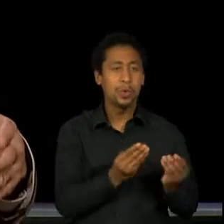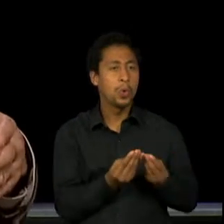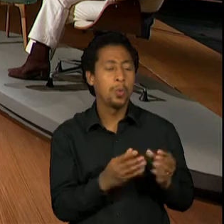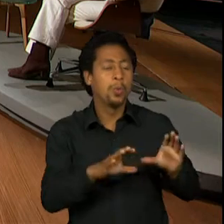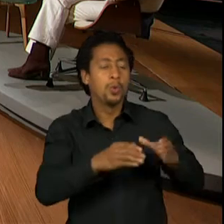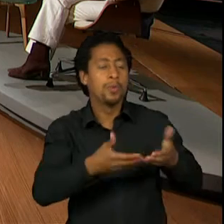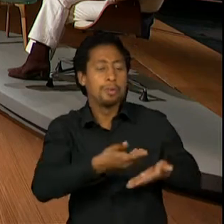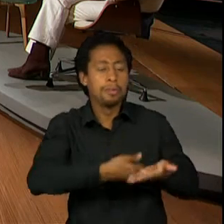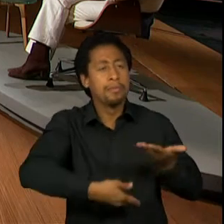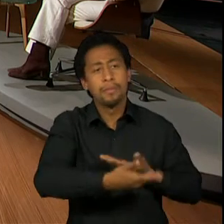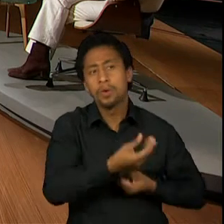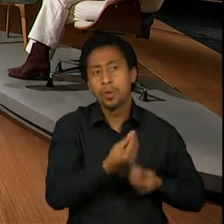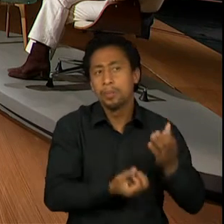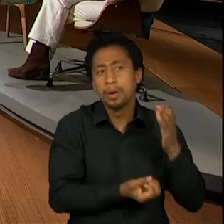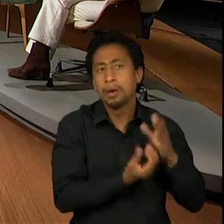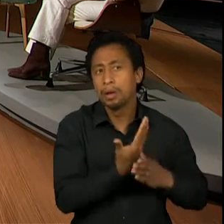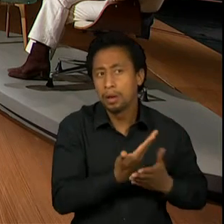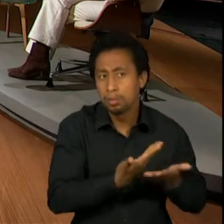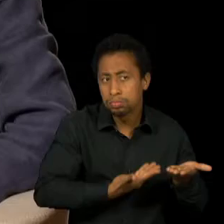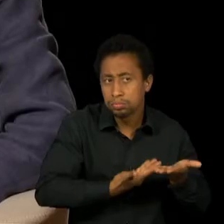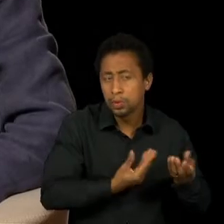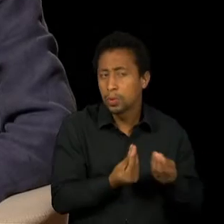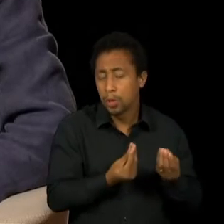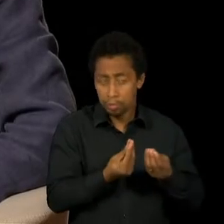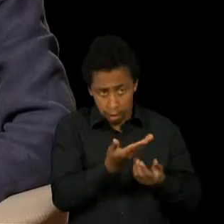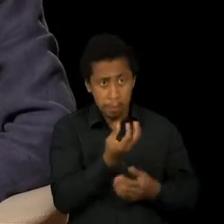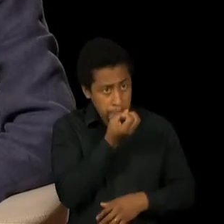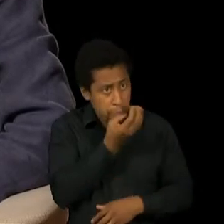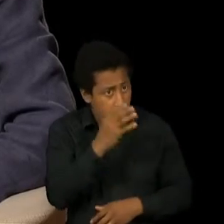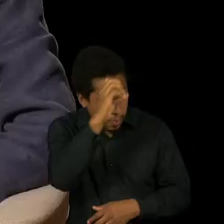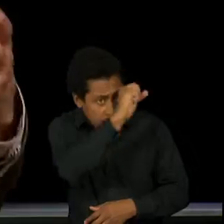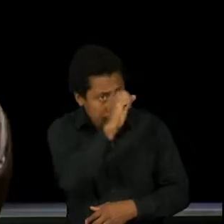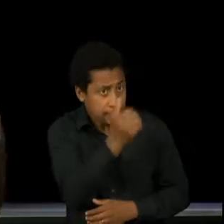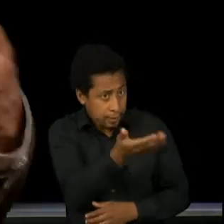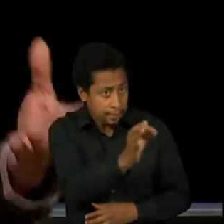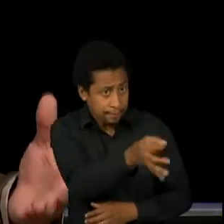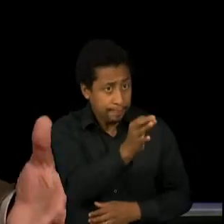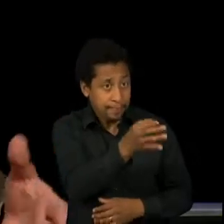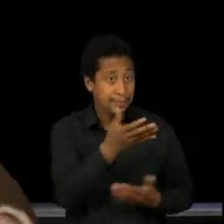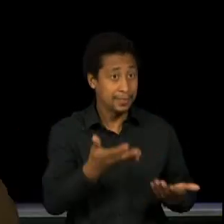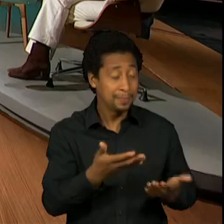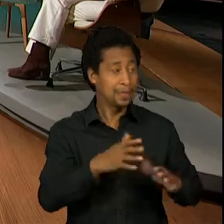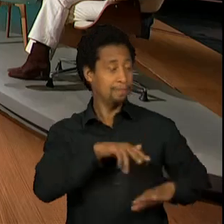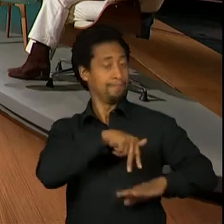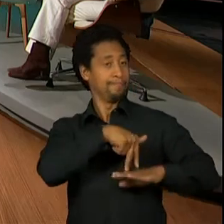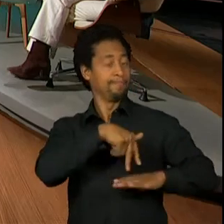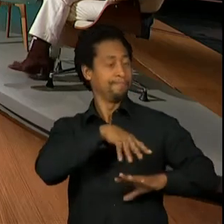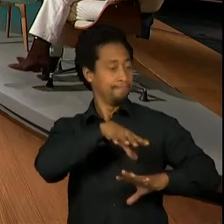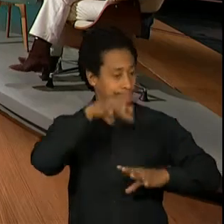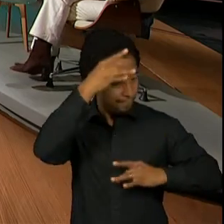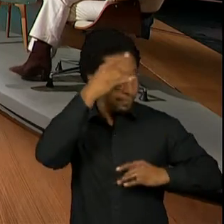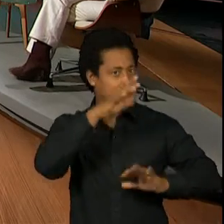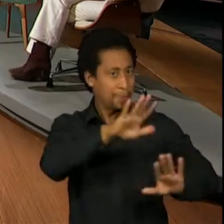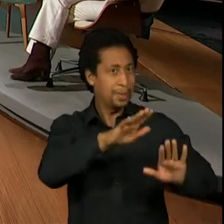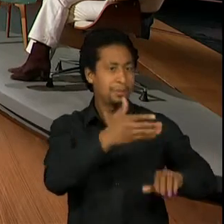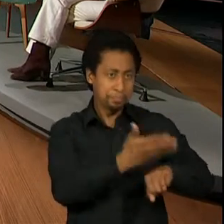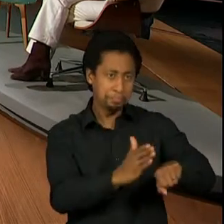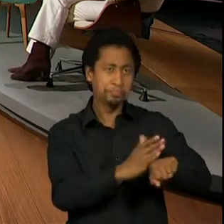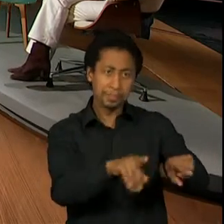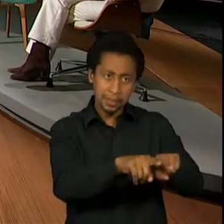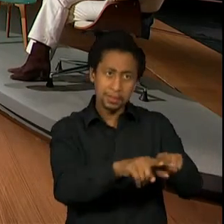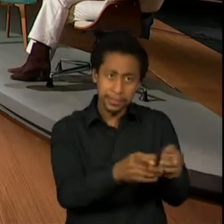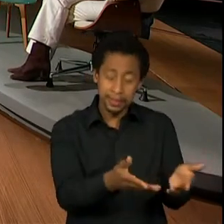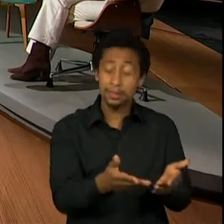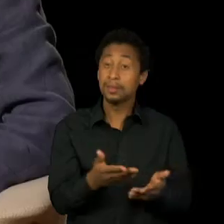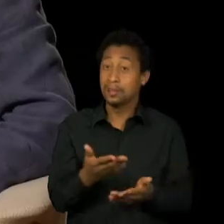era isso? Era. Isso é muito bom como aprendizado até, para as outras áreas, não só de atuação. Era, era muito, muito. Foi muito